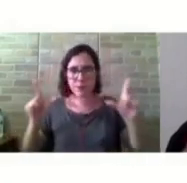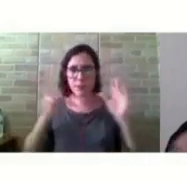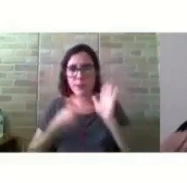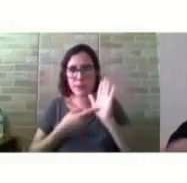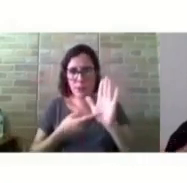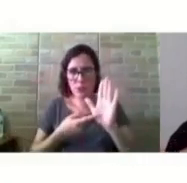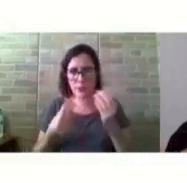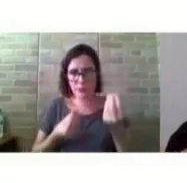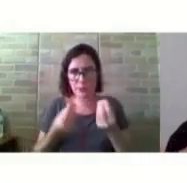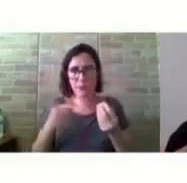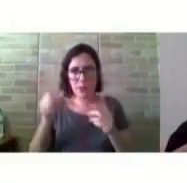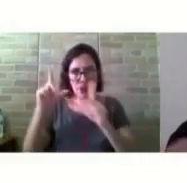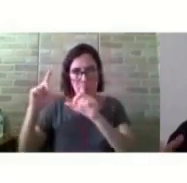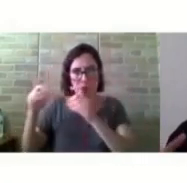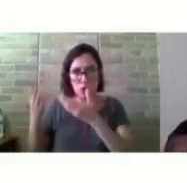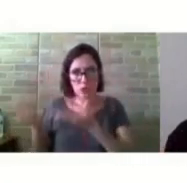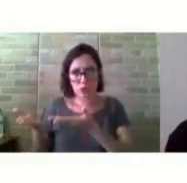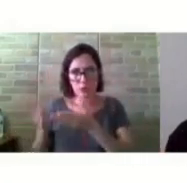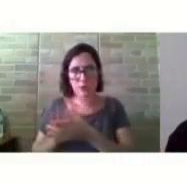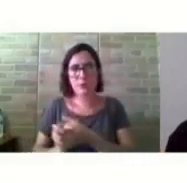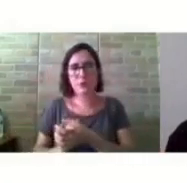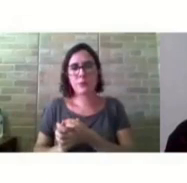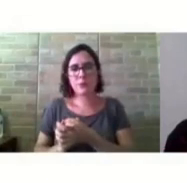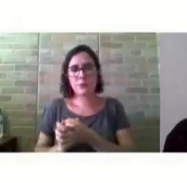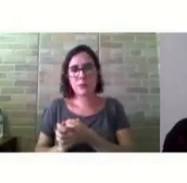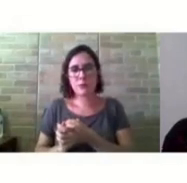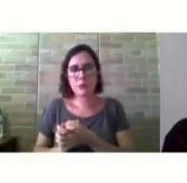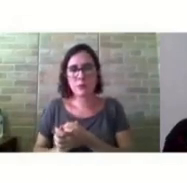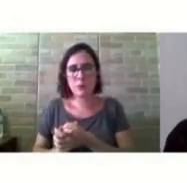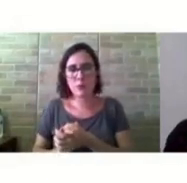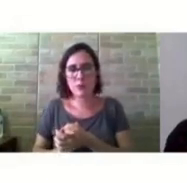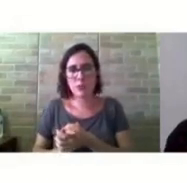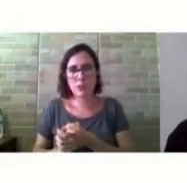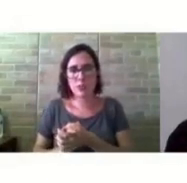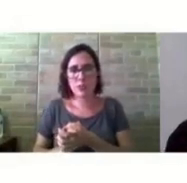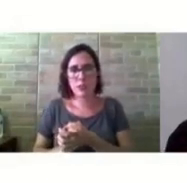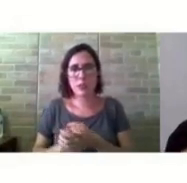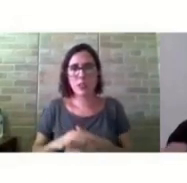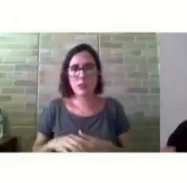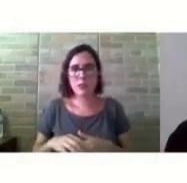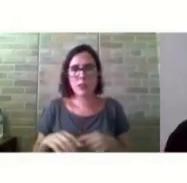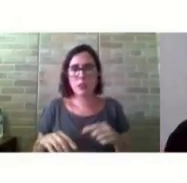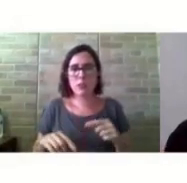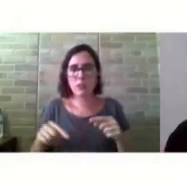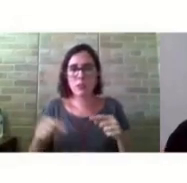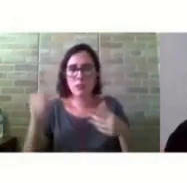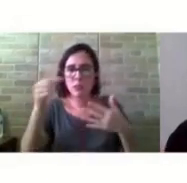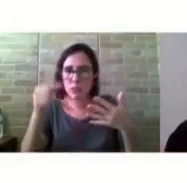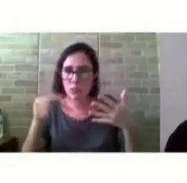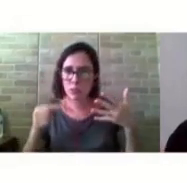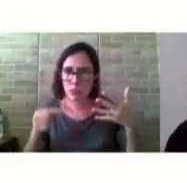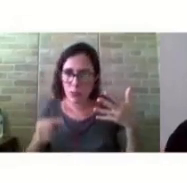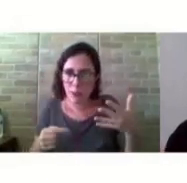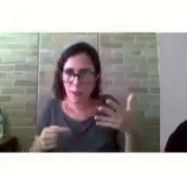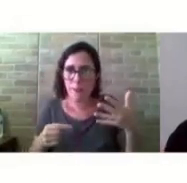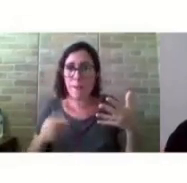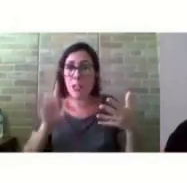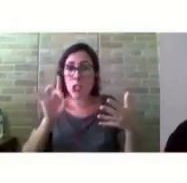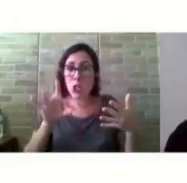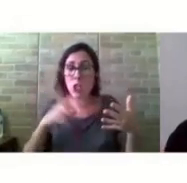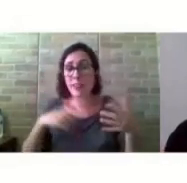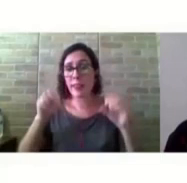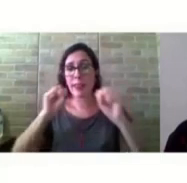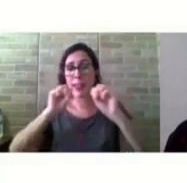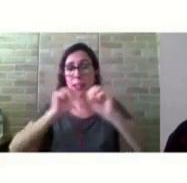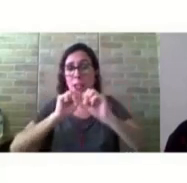Então, para o ensino remoto, há uma associação de fatores que são importantes. Não basta somente ter o software, tem que